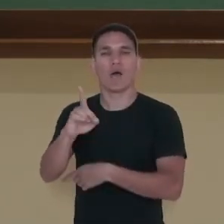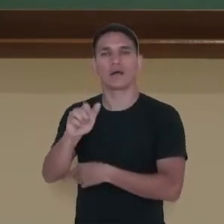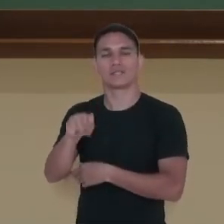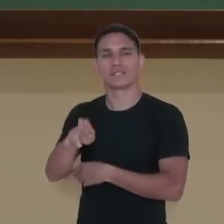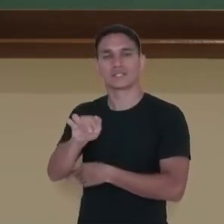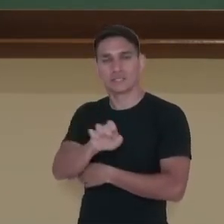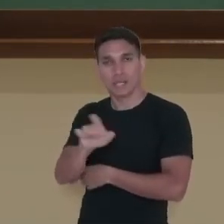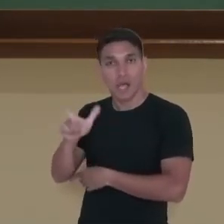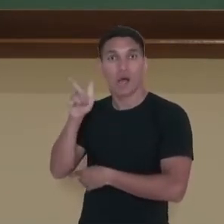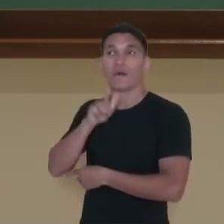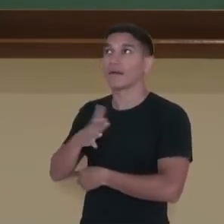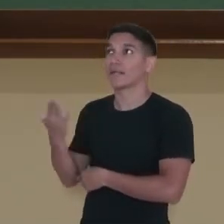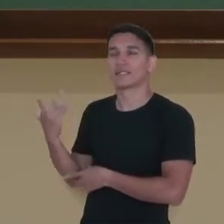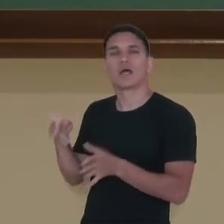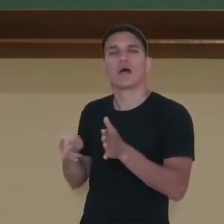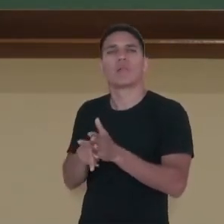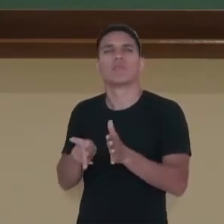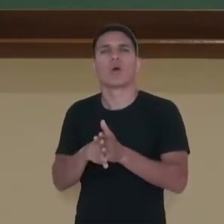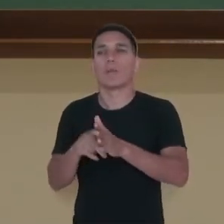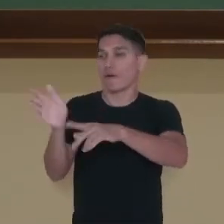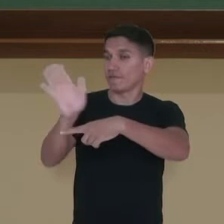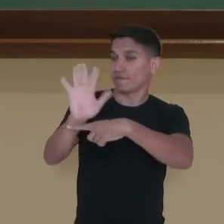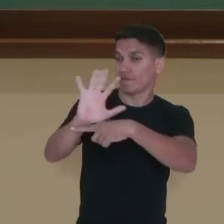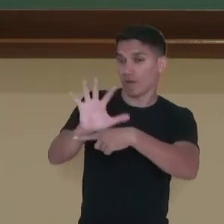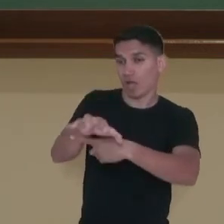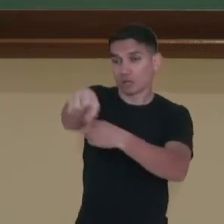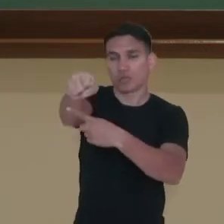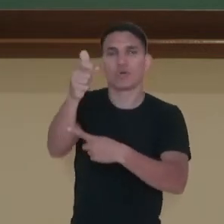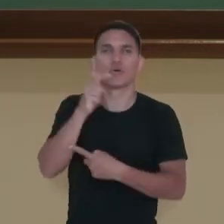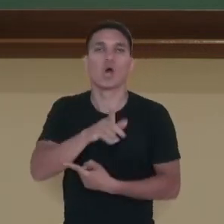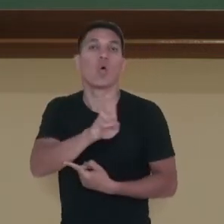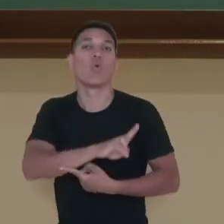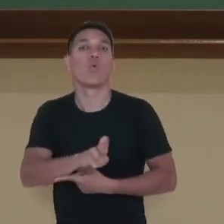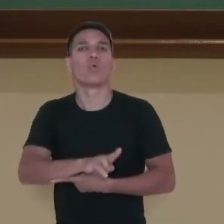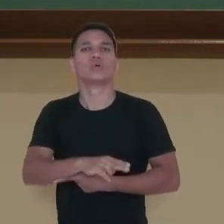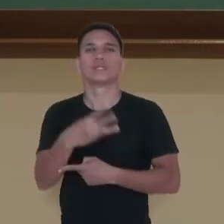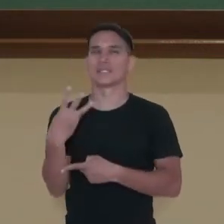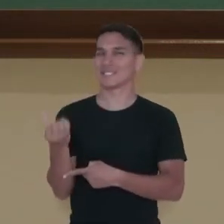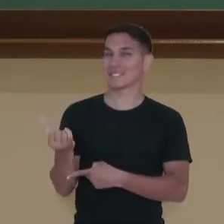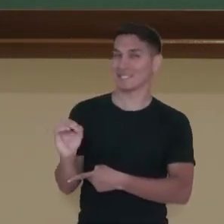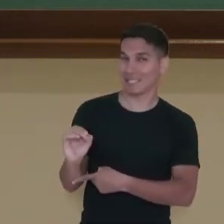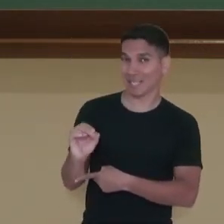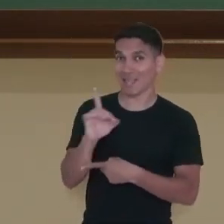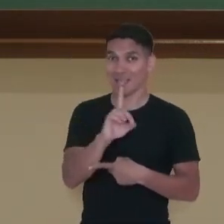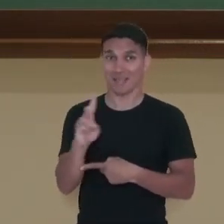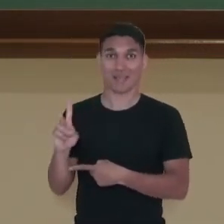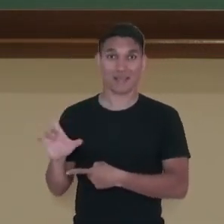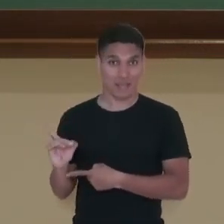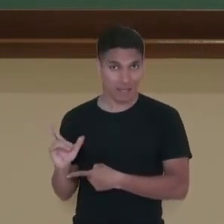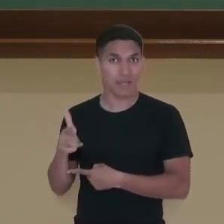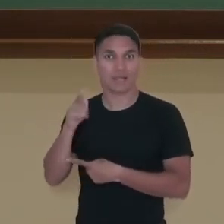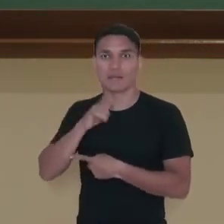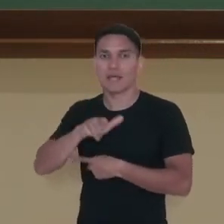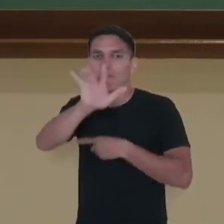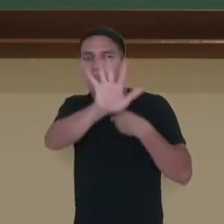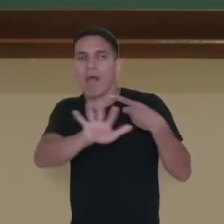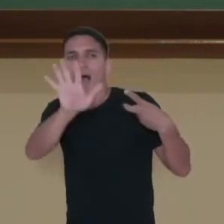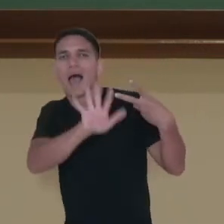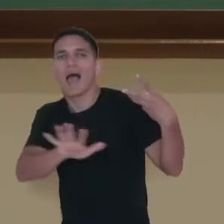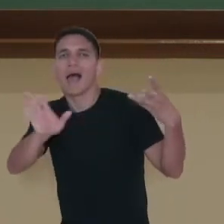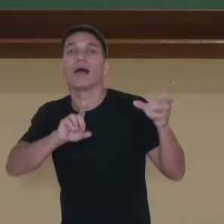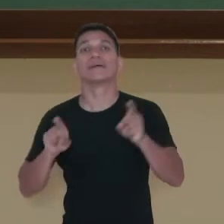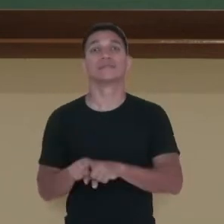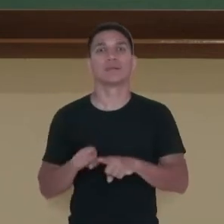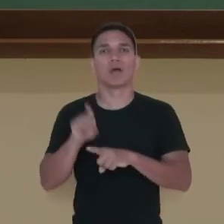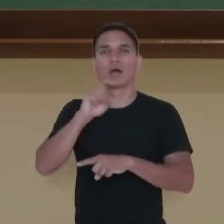videoinstalações. Ele utilizou 360 DVDs e as imagens são projetadas sobre os